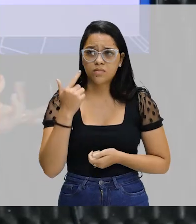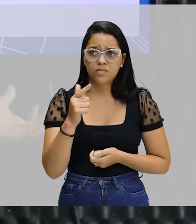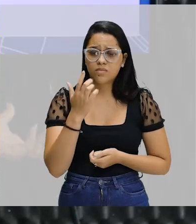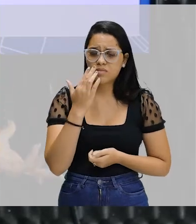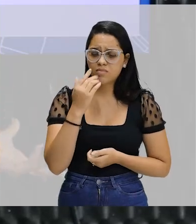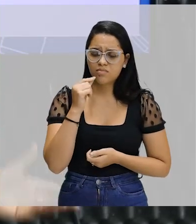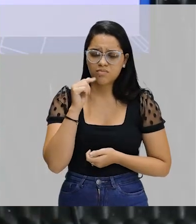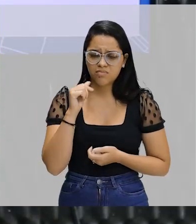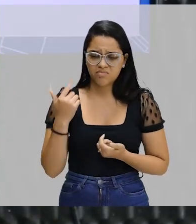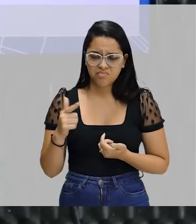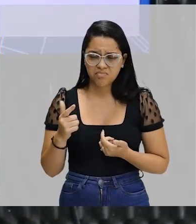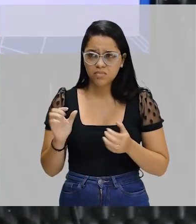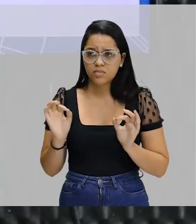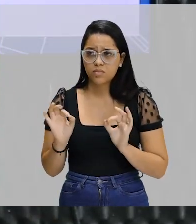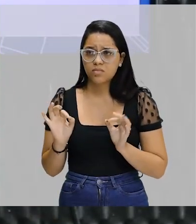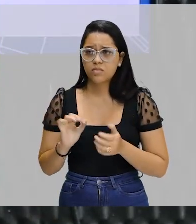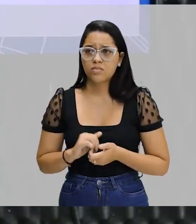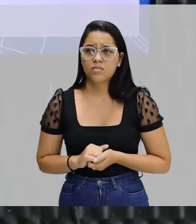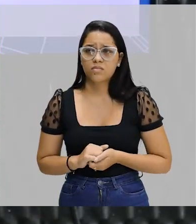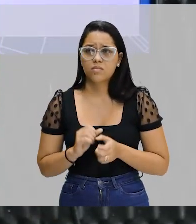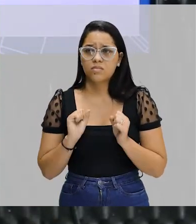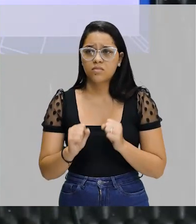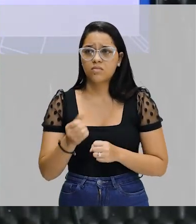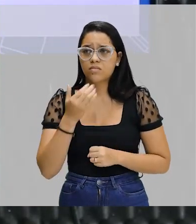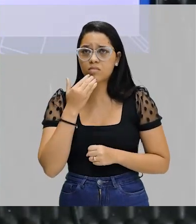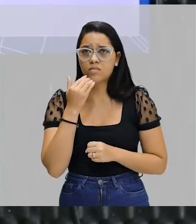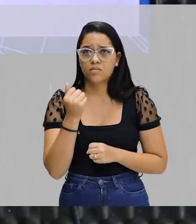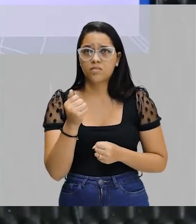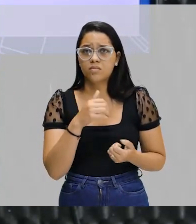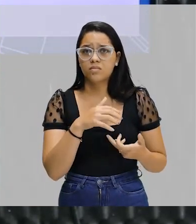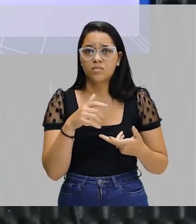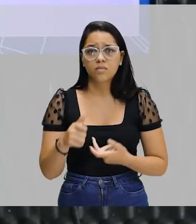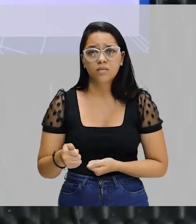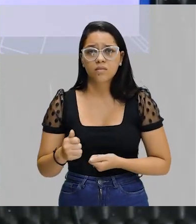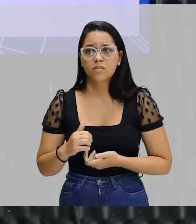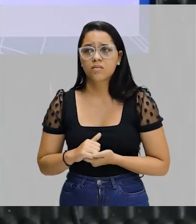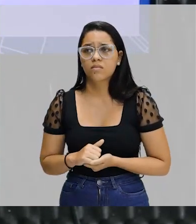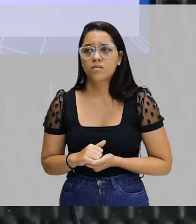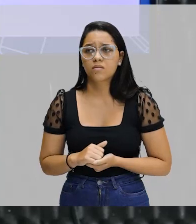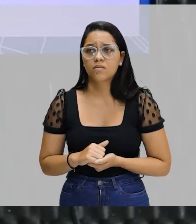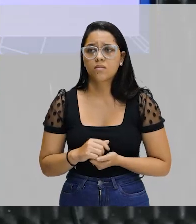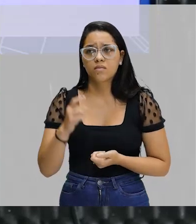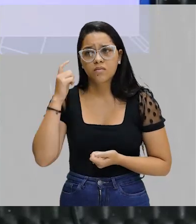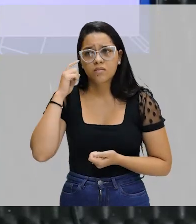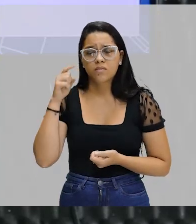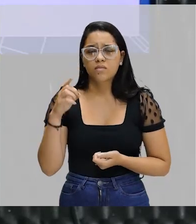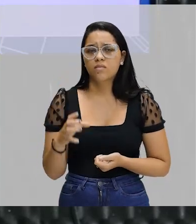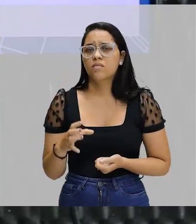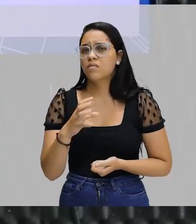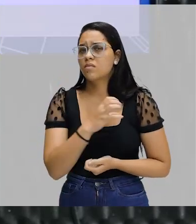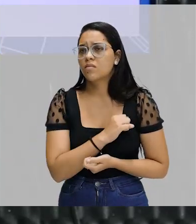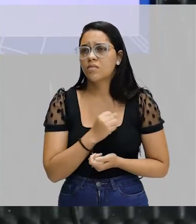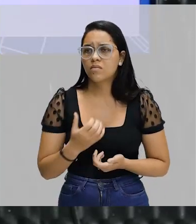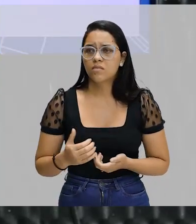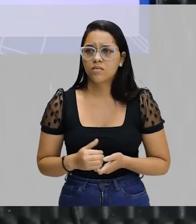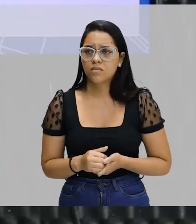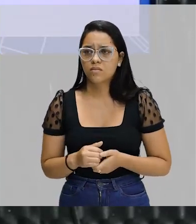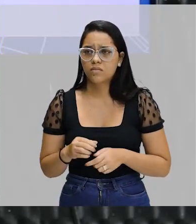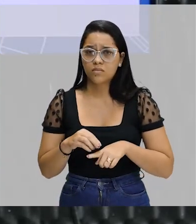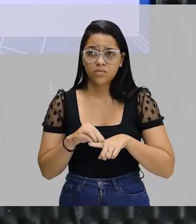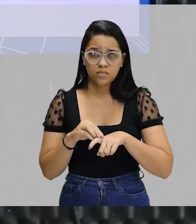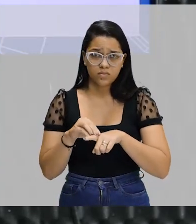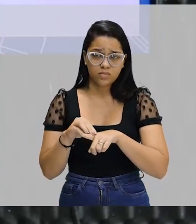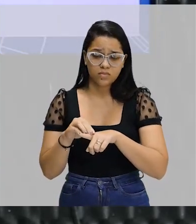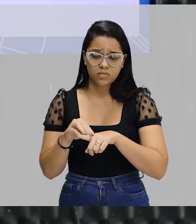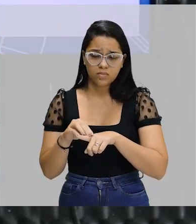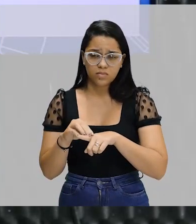gente, não tem gosto. Pode ser a melhor iguaria do mundo. Pensa numa comida que você ama. Um camarão. Eu gosto